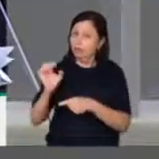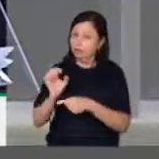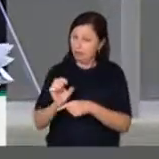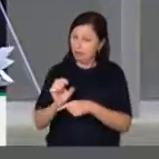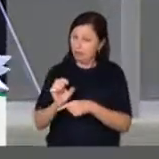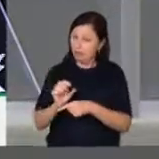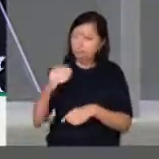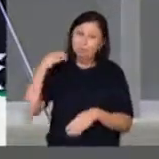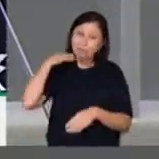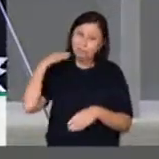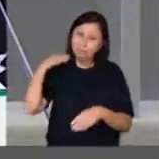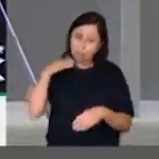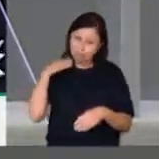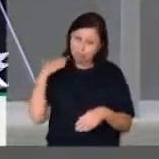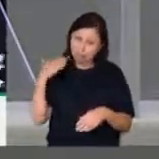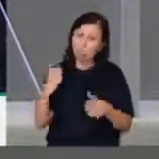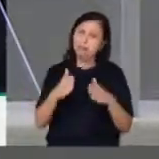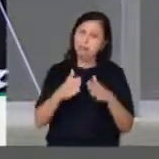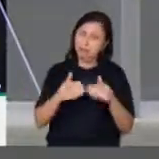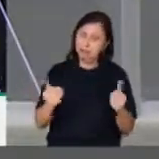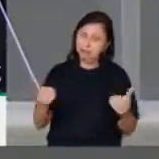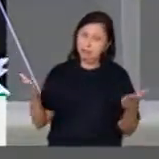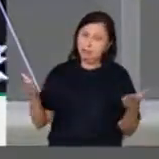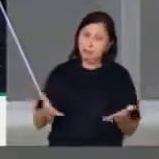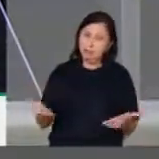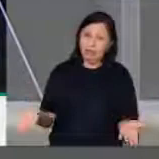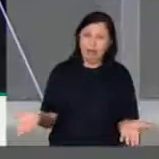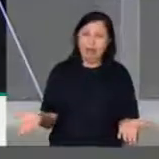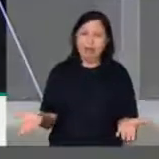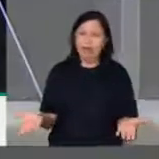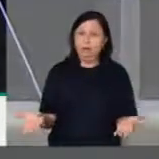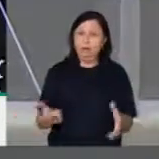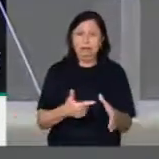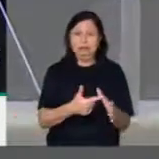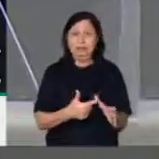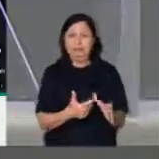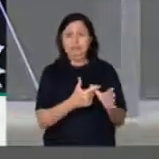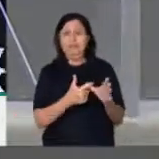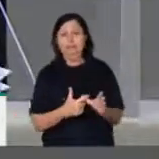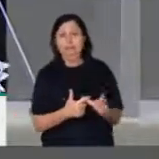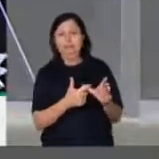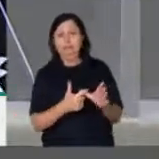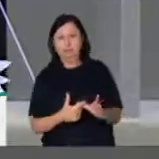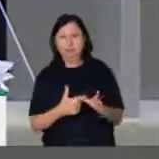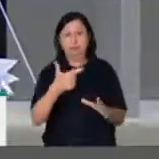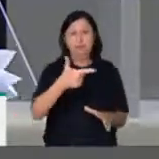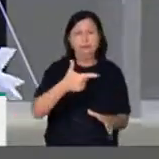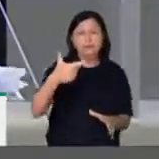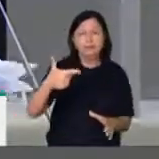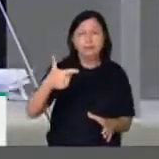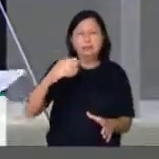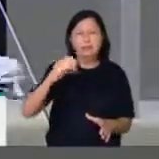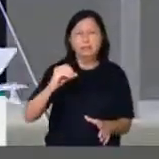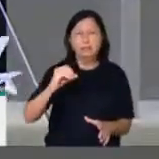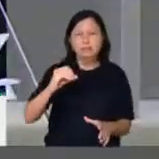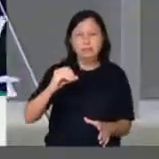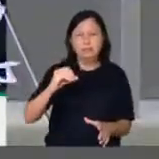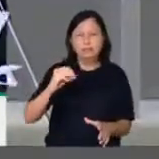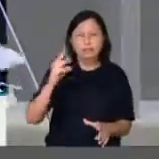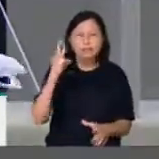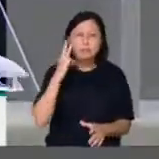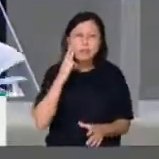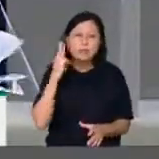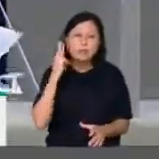financeiras já passa dos 220 milhões. Valdez é reincidente